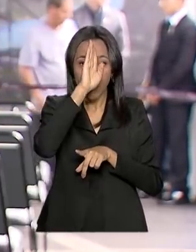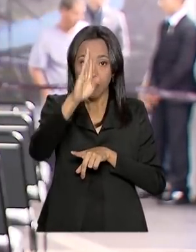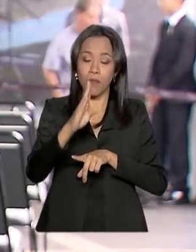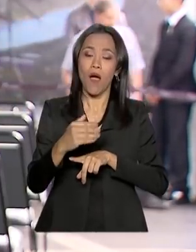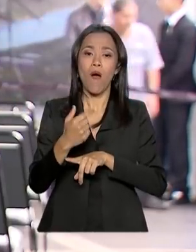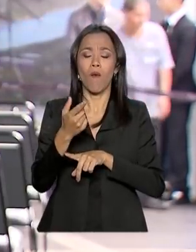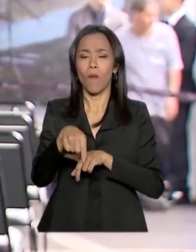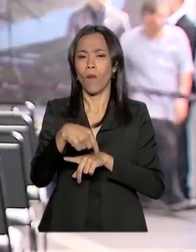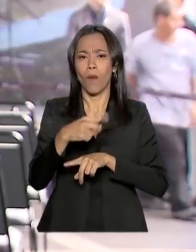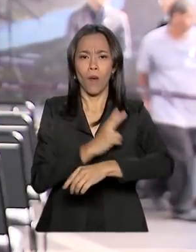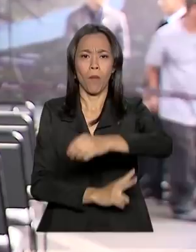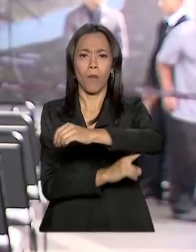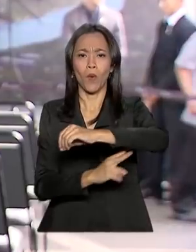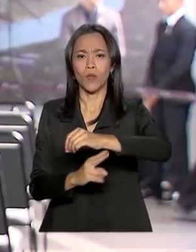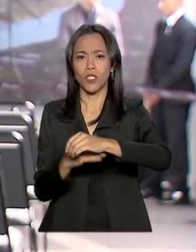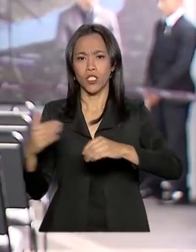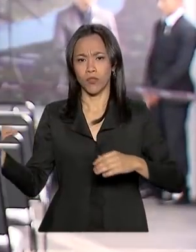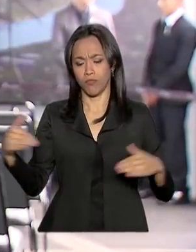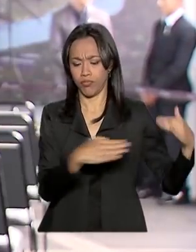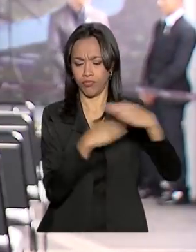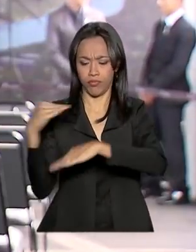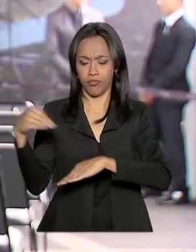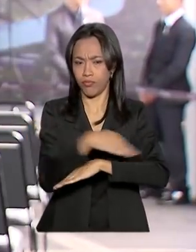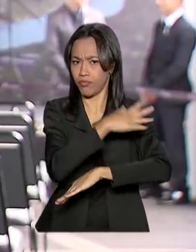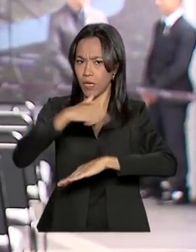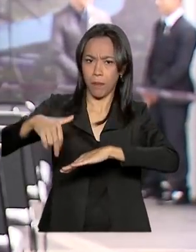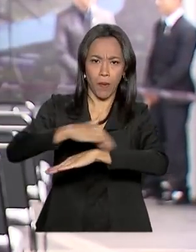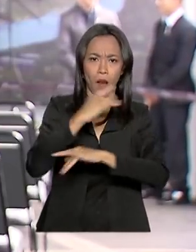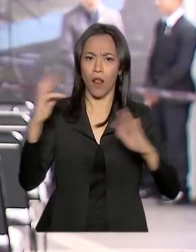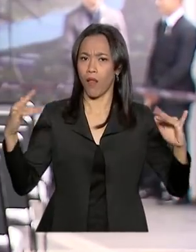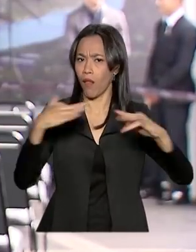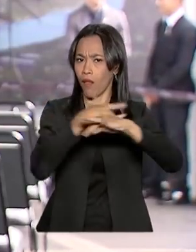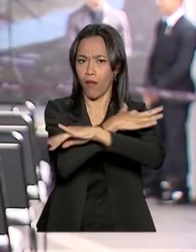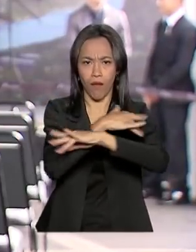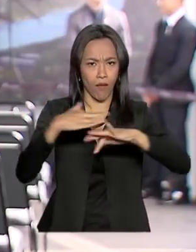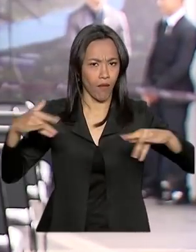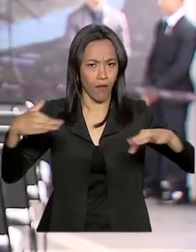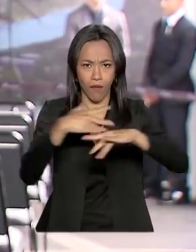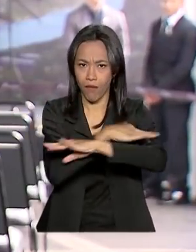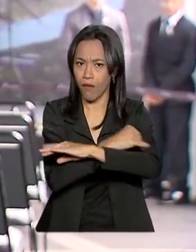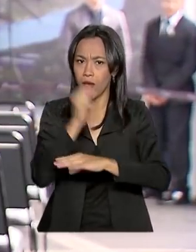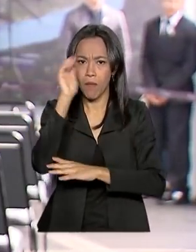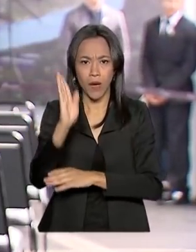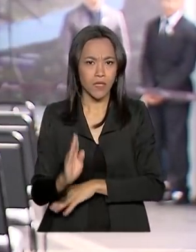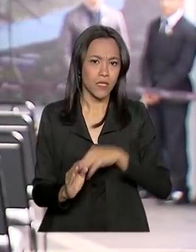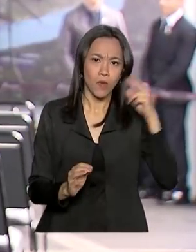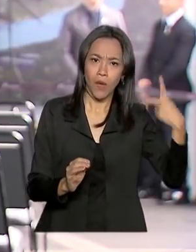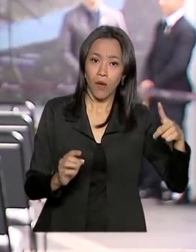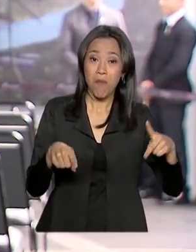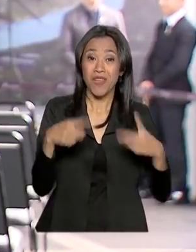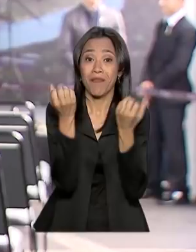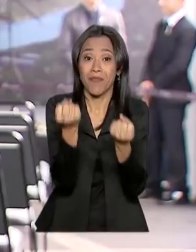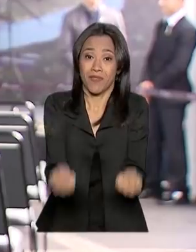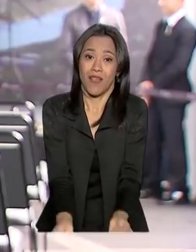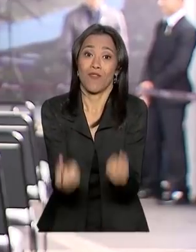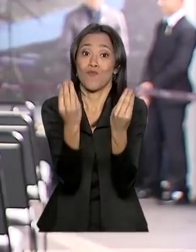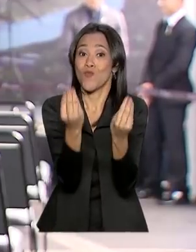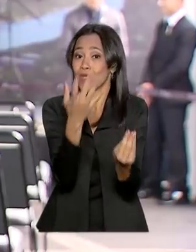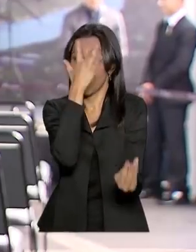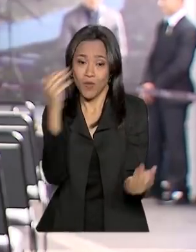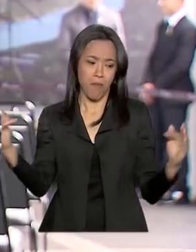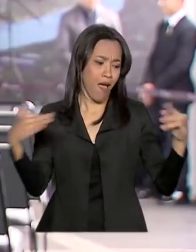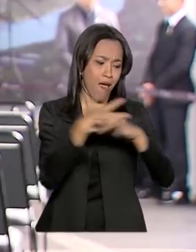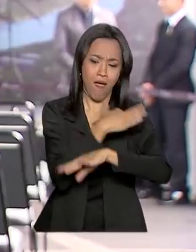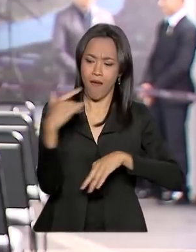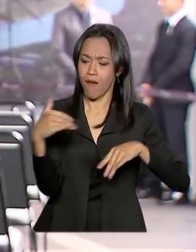logístico entre os dois países e está sobrecarregada. Além das pessoas que circulam entre